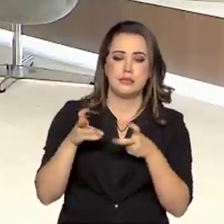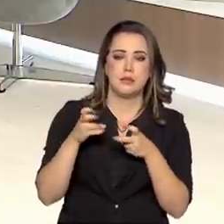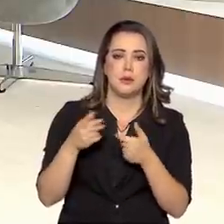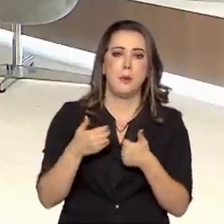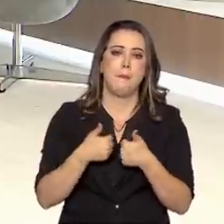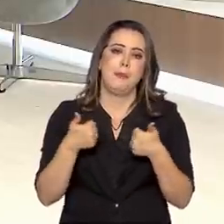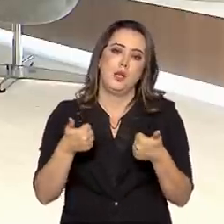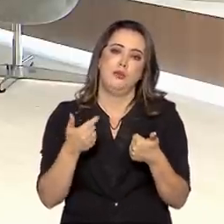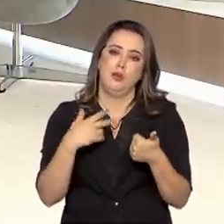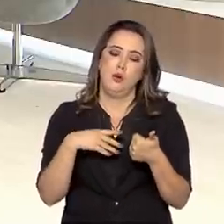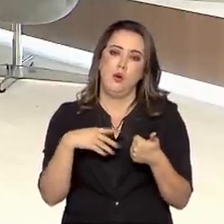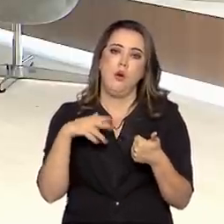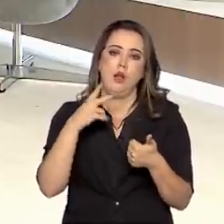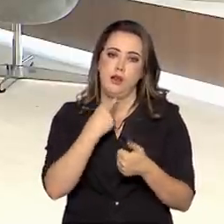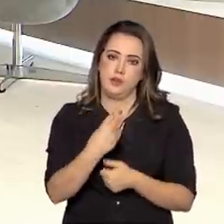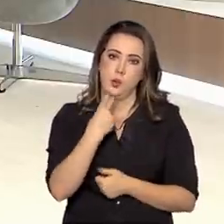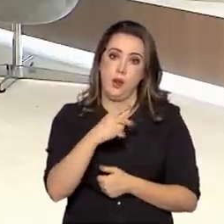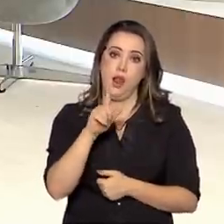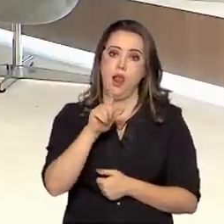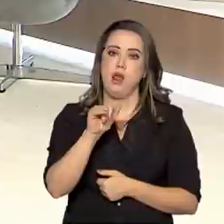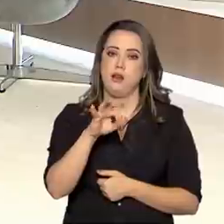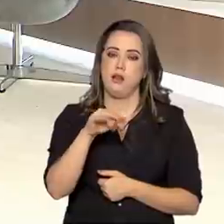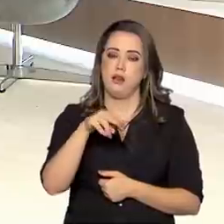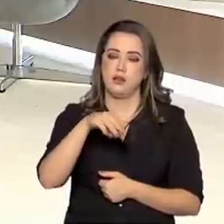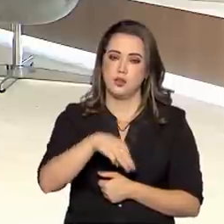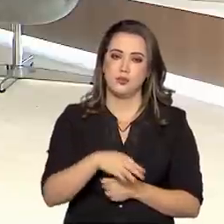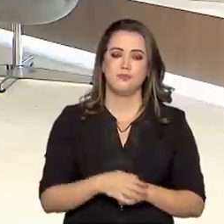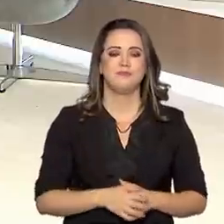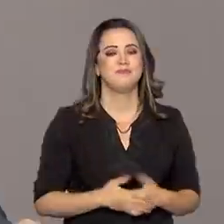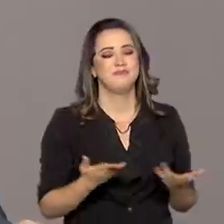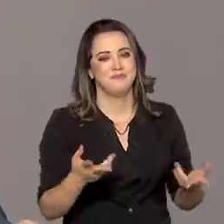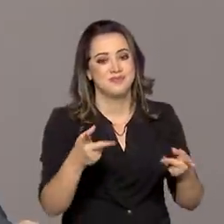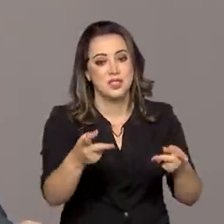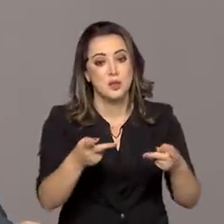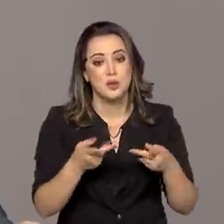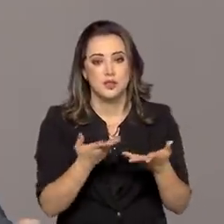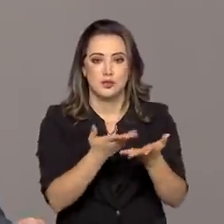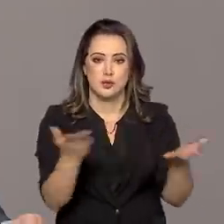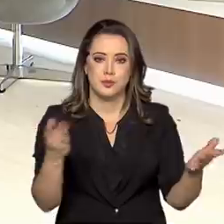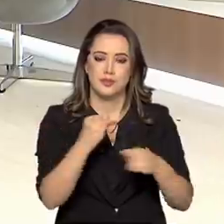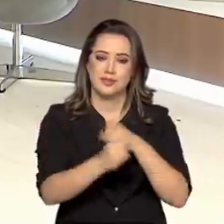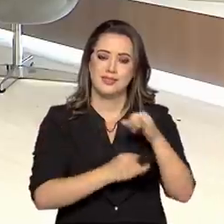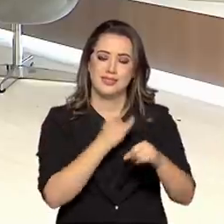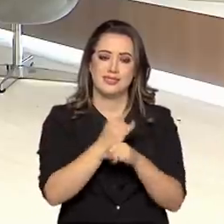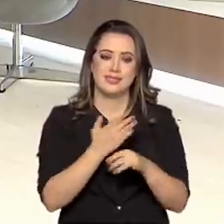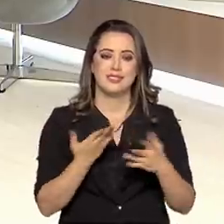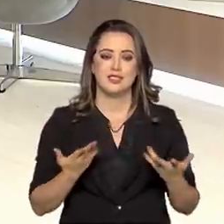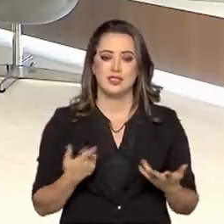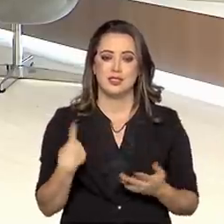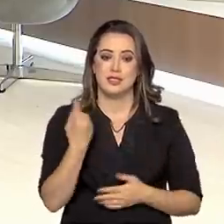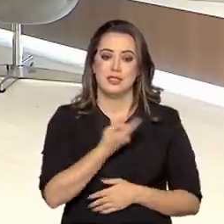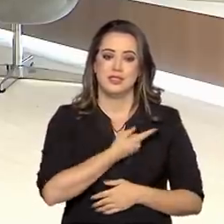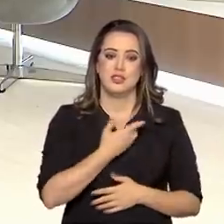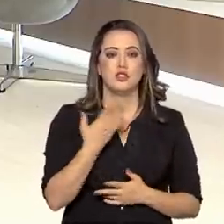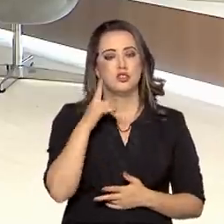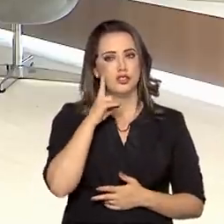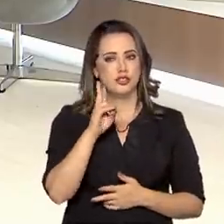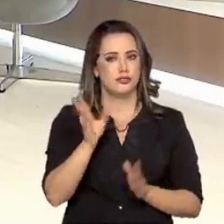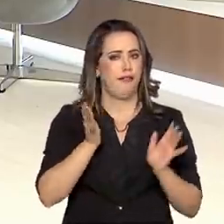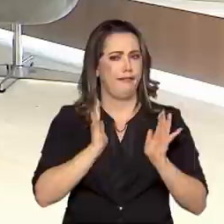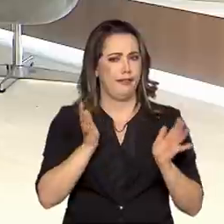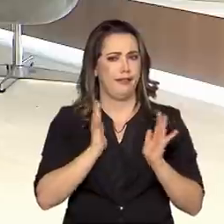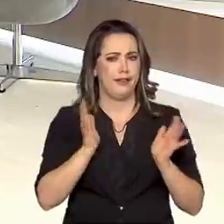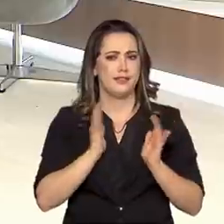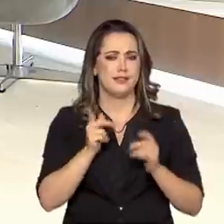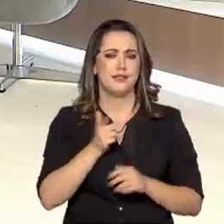língua latina e suas características de séculos atrás. Bom, fica o convite aí para os internautas navegarem. Só para essa conversa, a gente imagina a riqueza que é